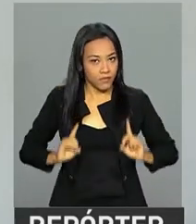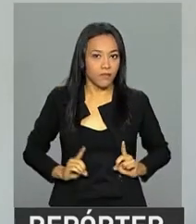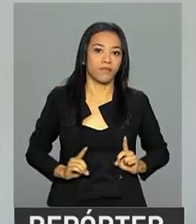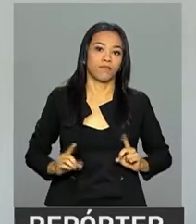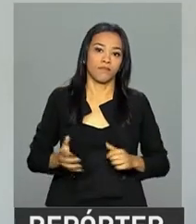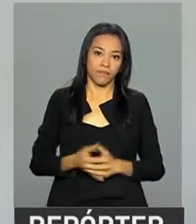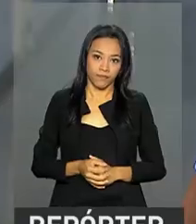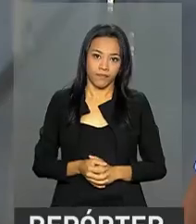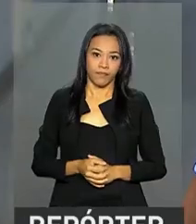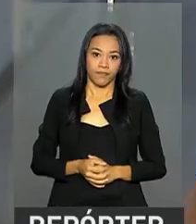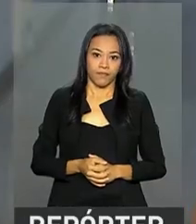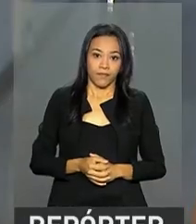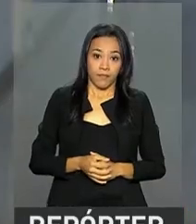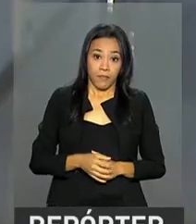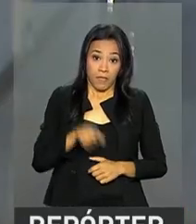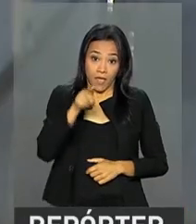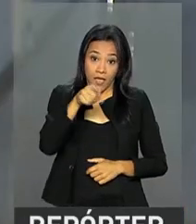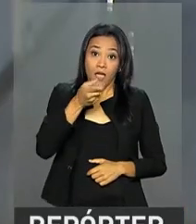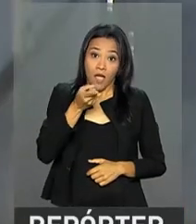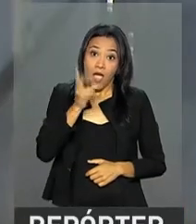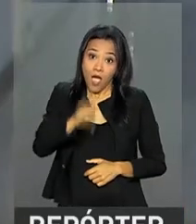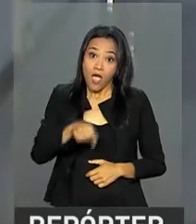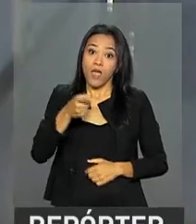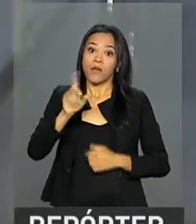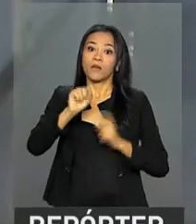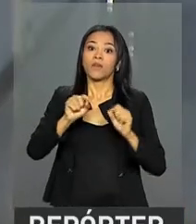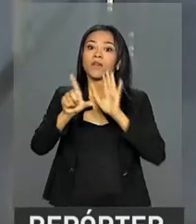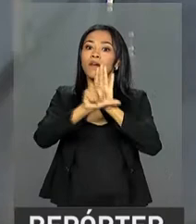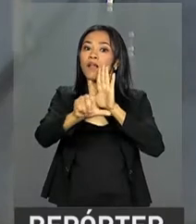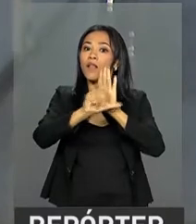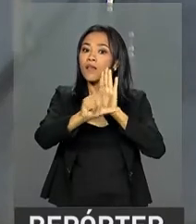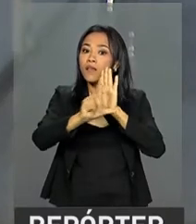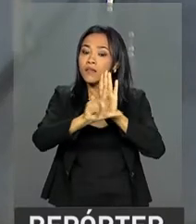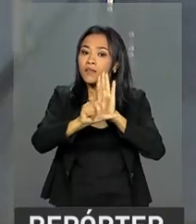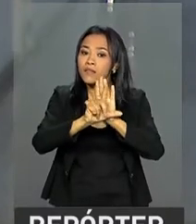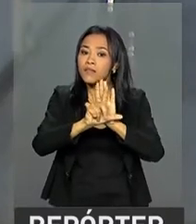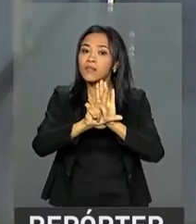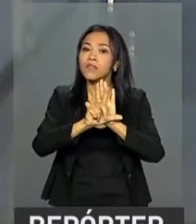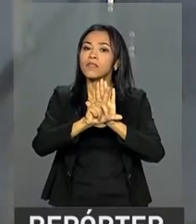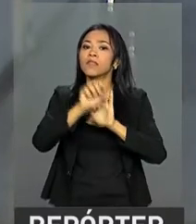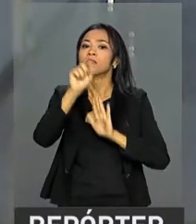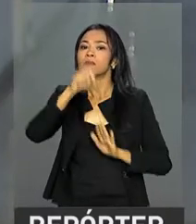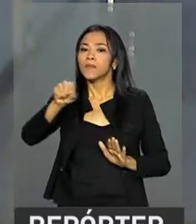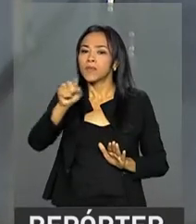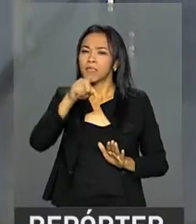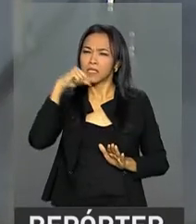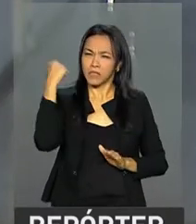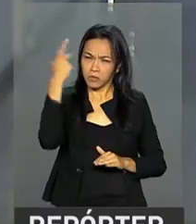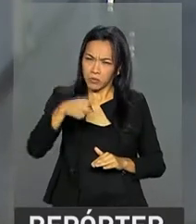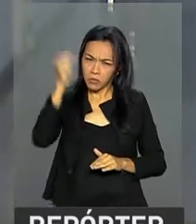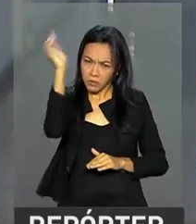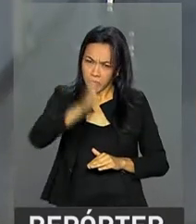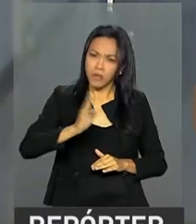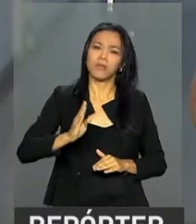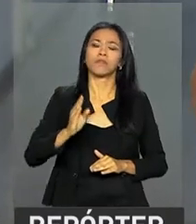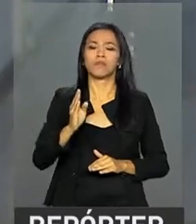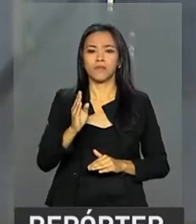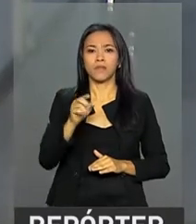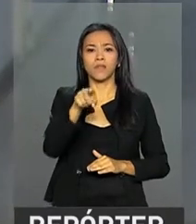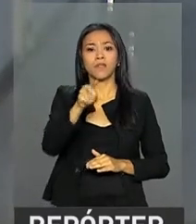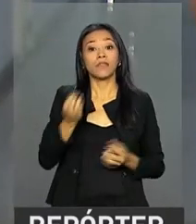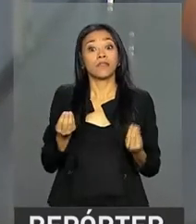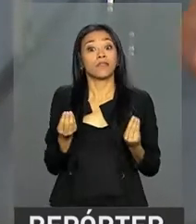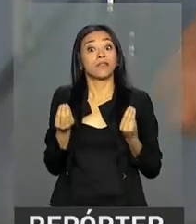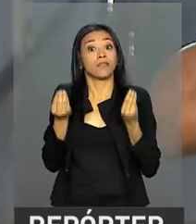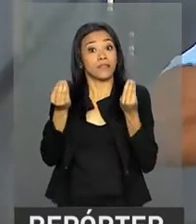de deficiência. Isso é um resultado de uma legislação, no caso brasileira, né? Que